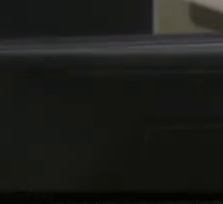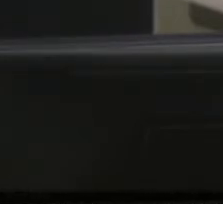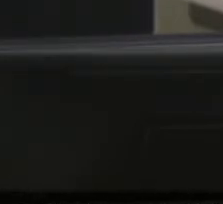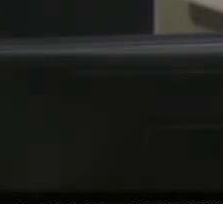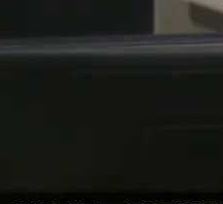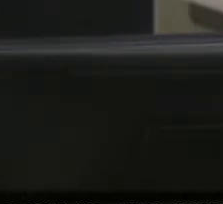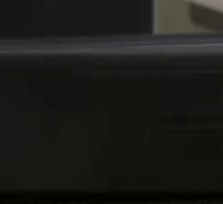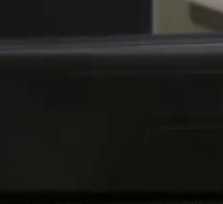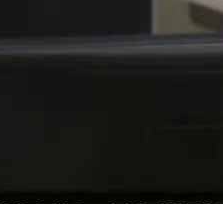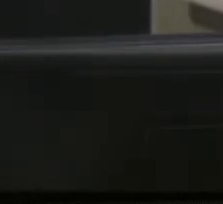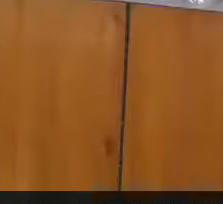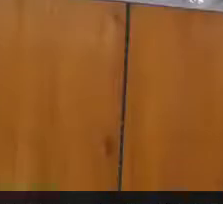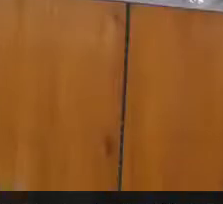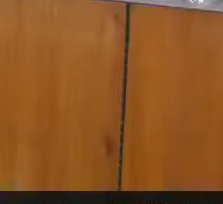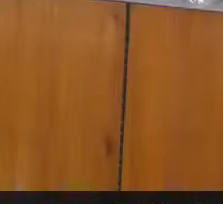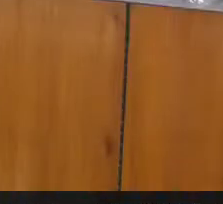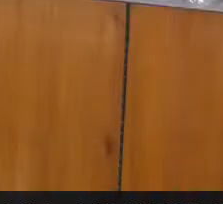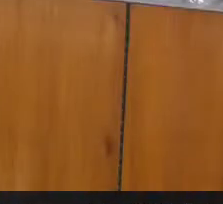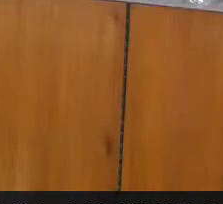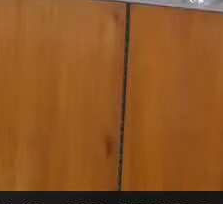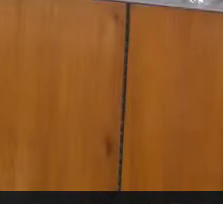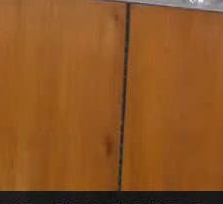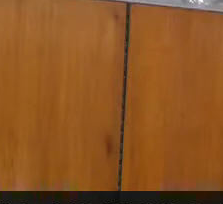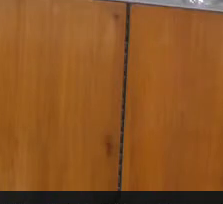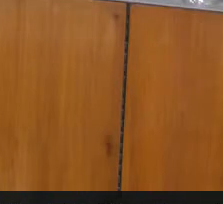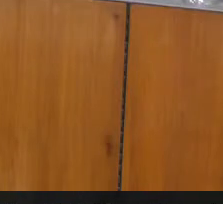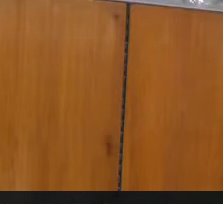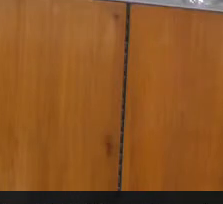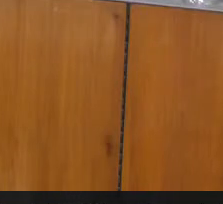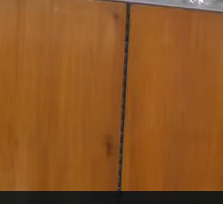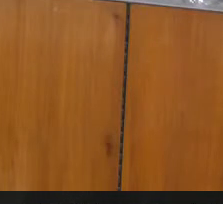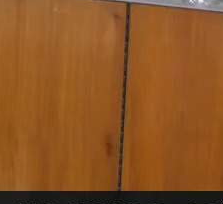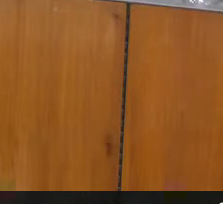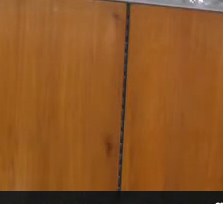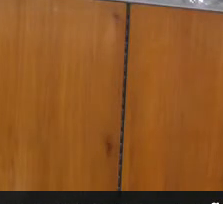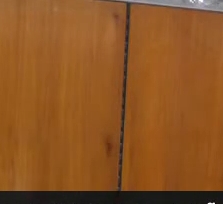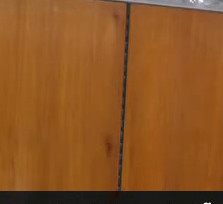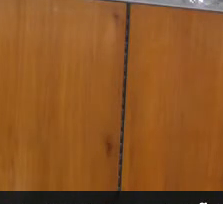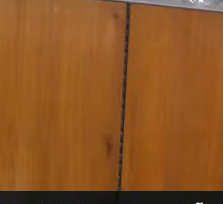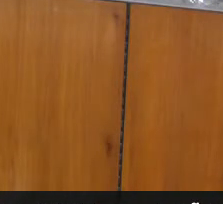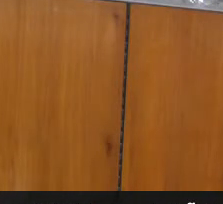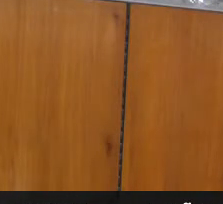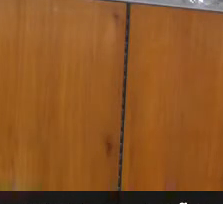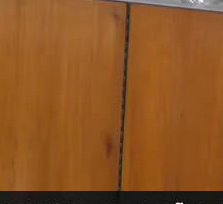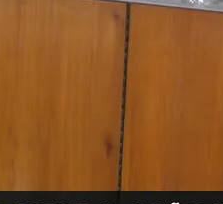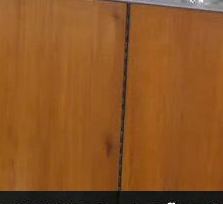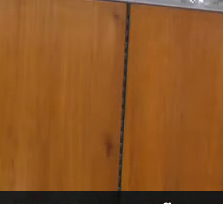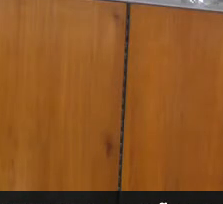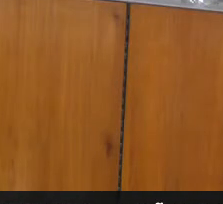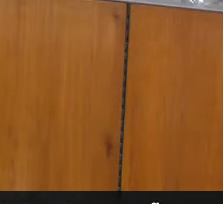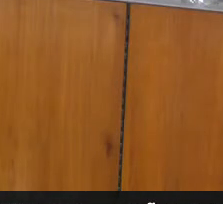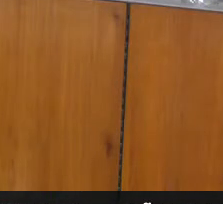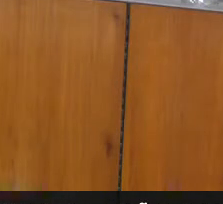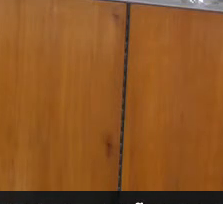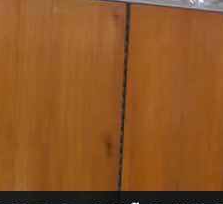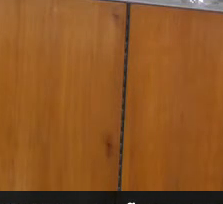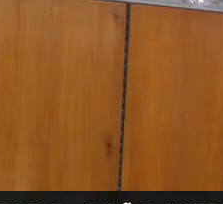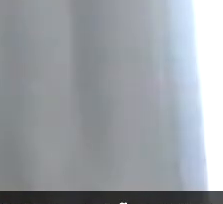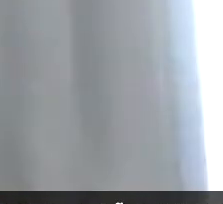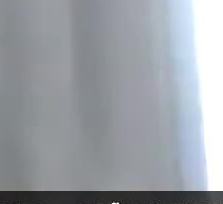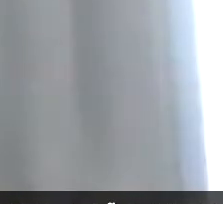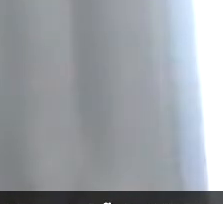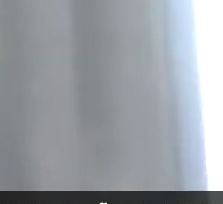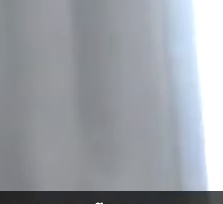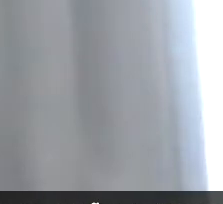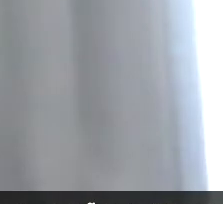Boa tarde, deputada. Cumprimento também a doutora Irene presente. Desde já peço desculpas